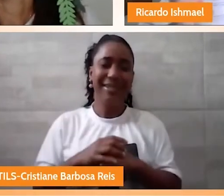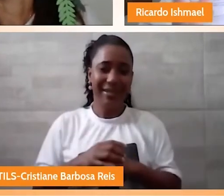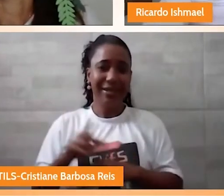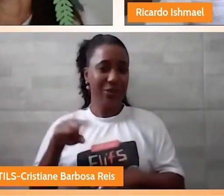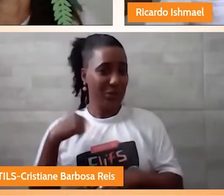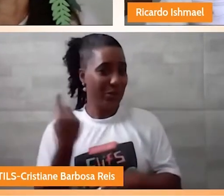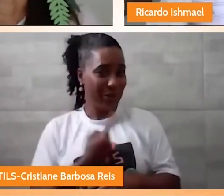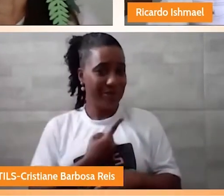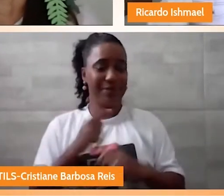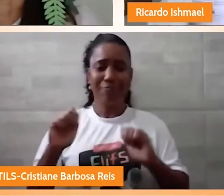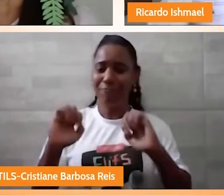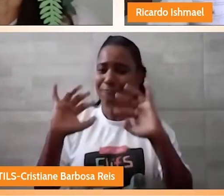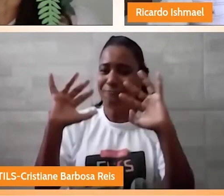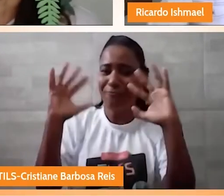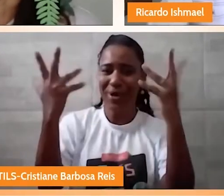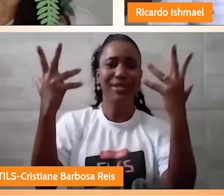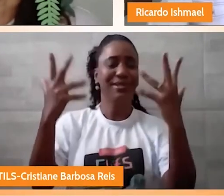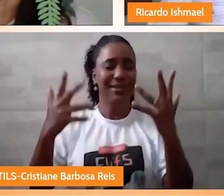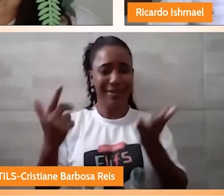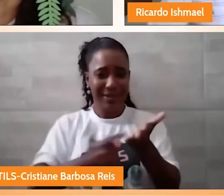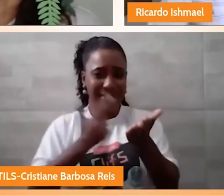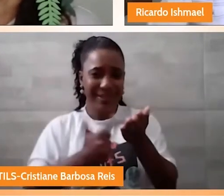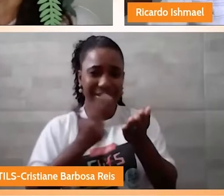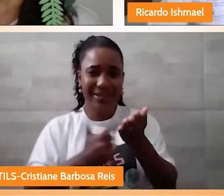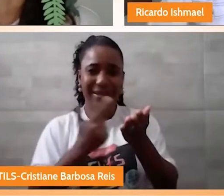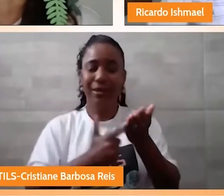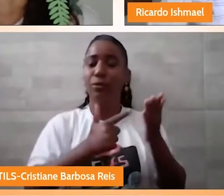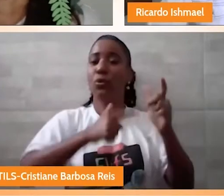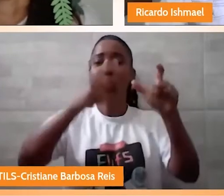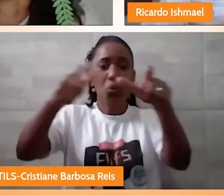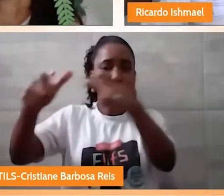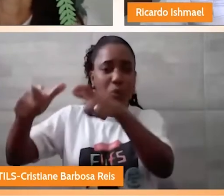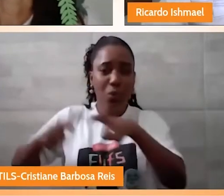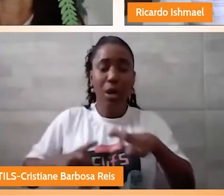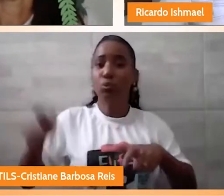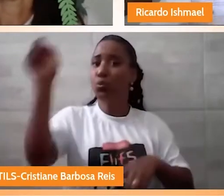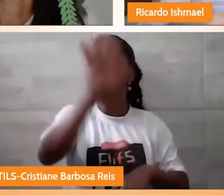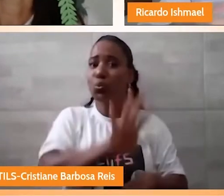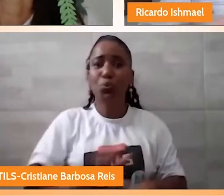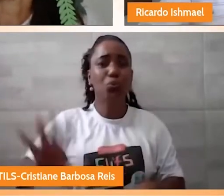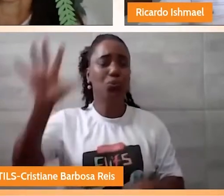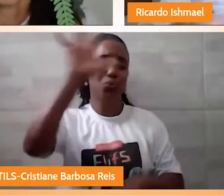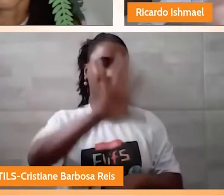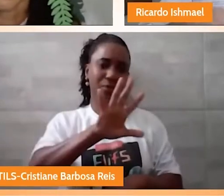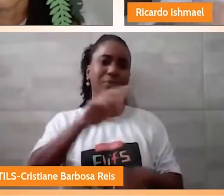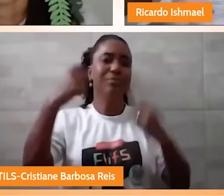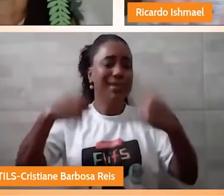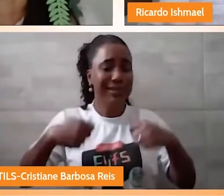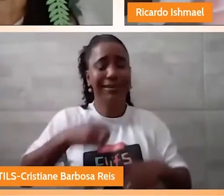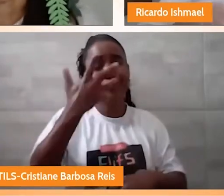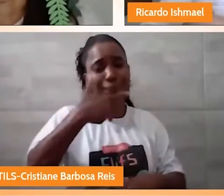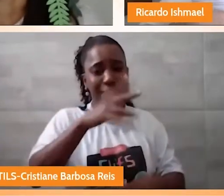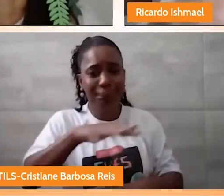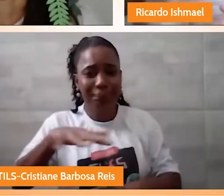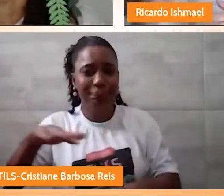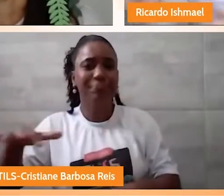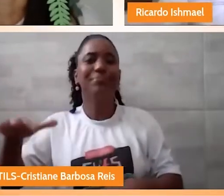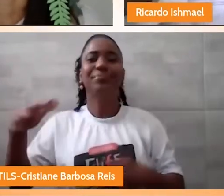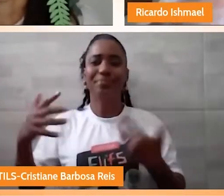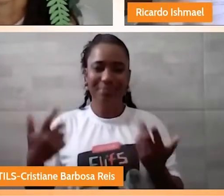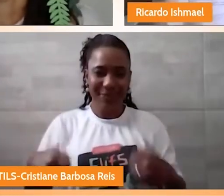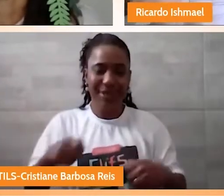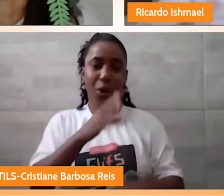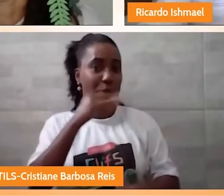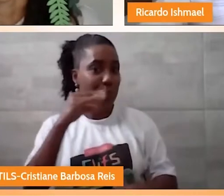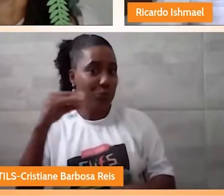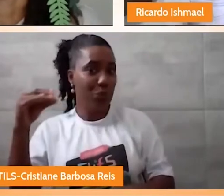nas festas e festivais literários, por todos os cantos desse nosso grande país, espaços para o público infanto-juvenil, para as crianças, para